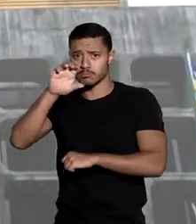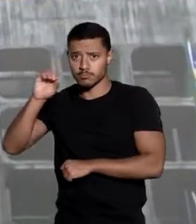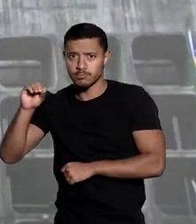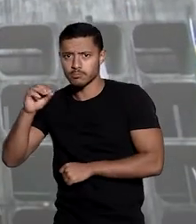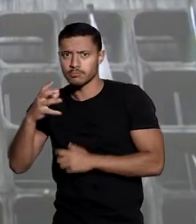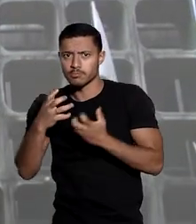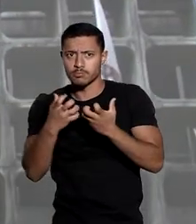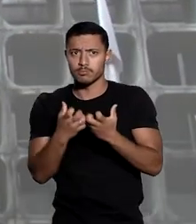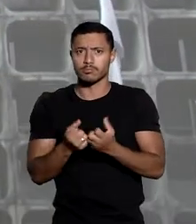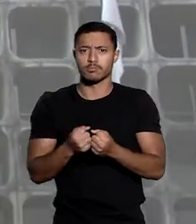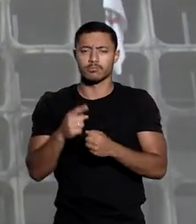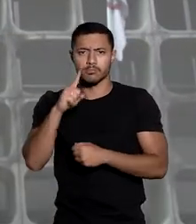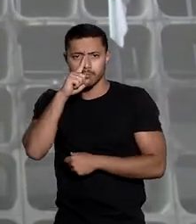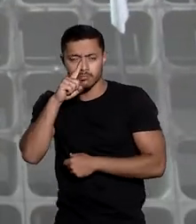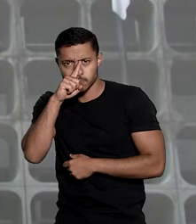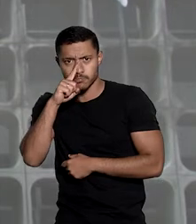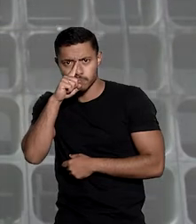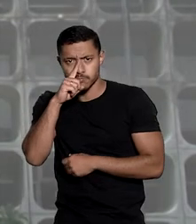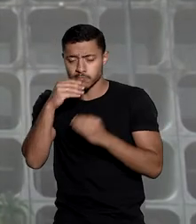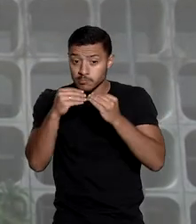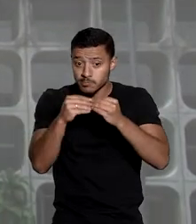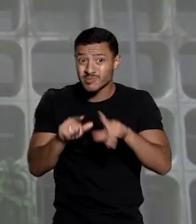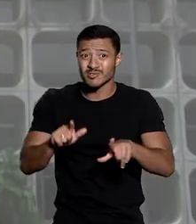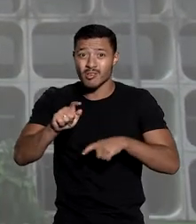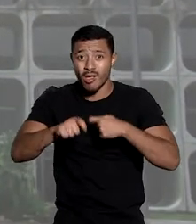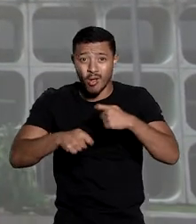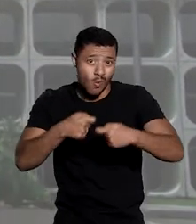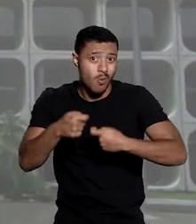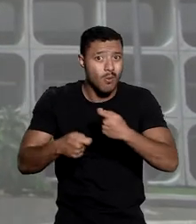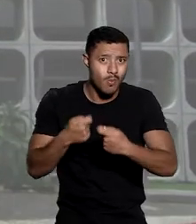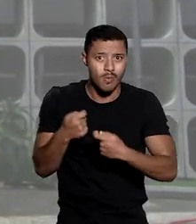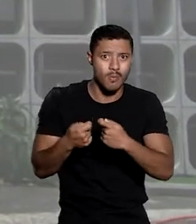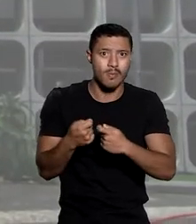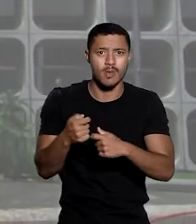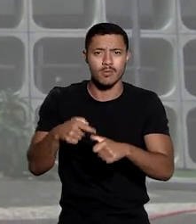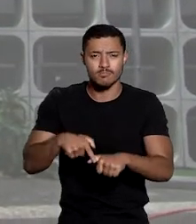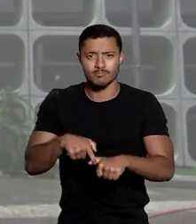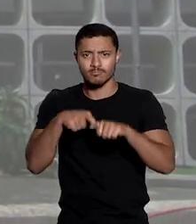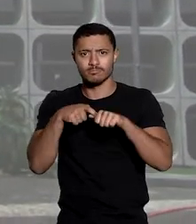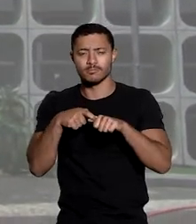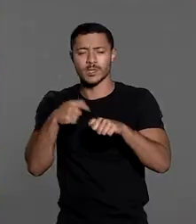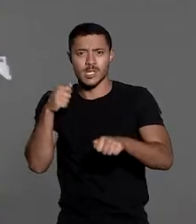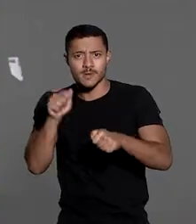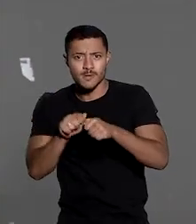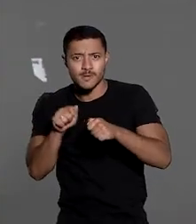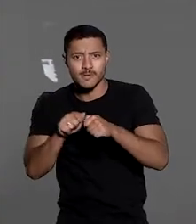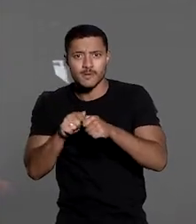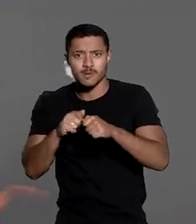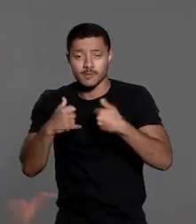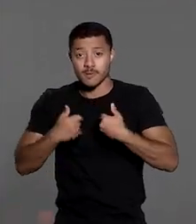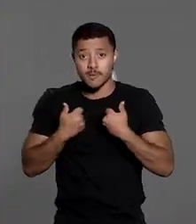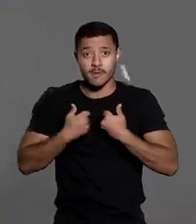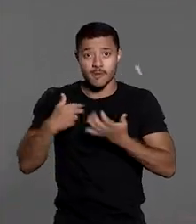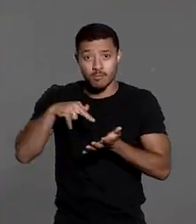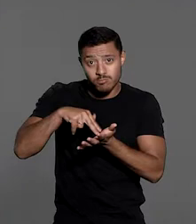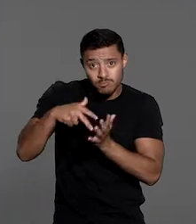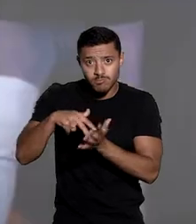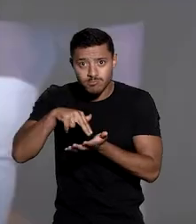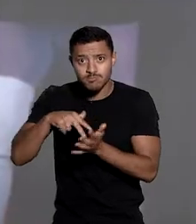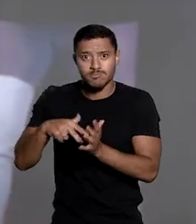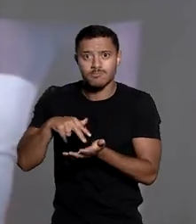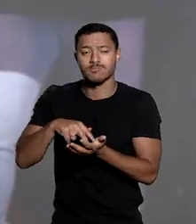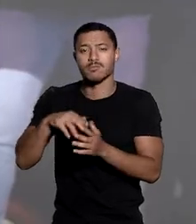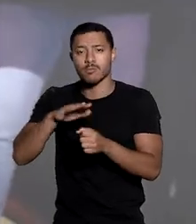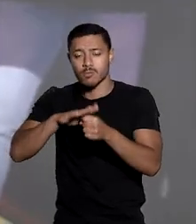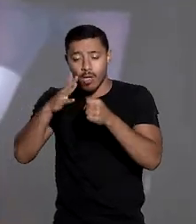concluindo que há risco de efetivo prejuízo aos cofres públicos e suspendeu a realização de um Festival Junino no município